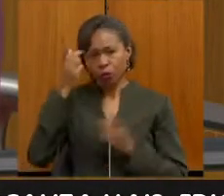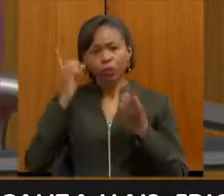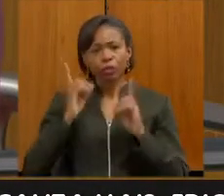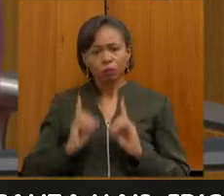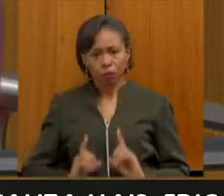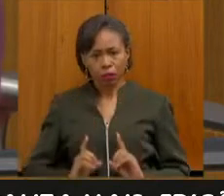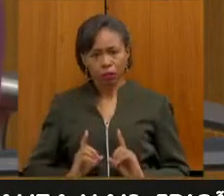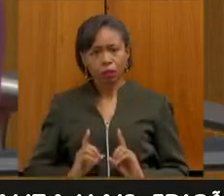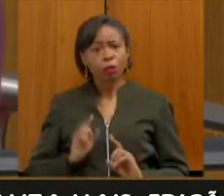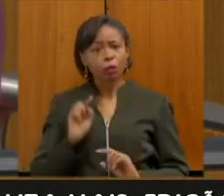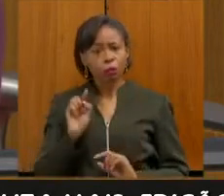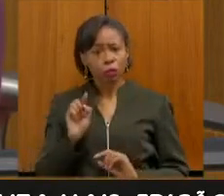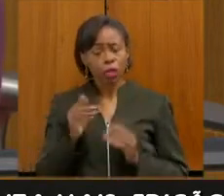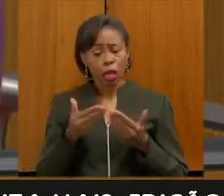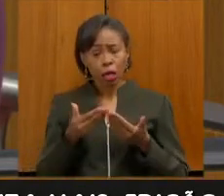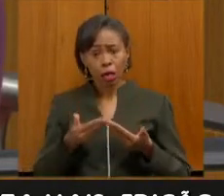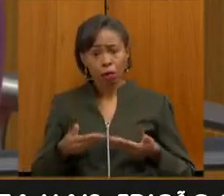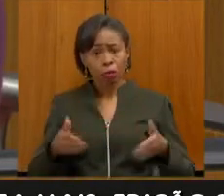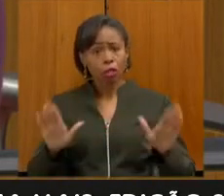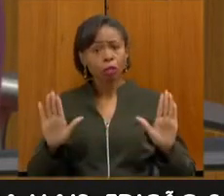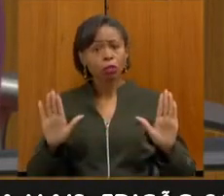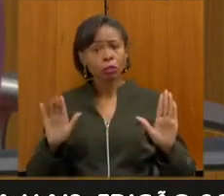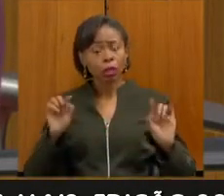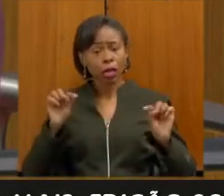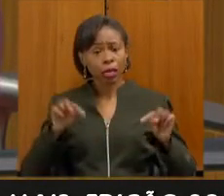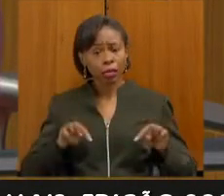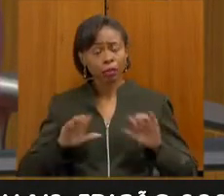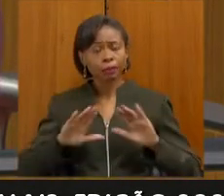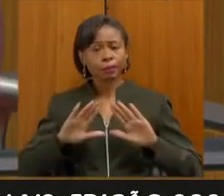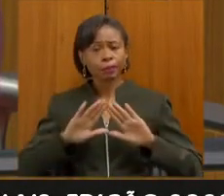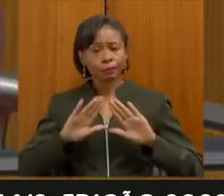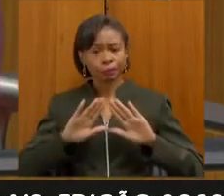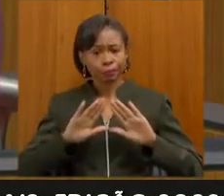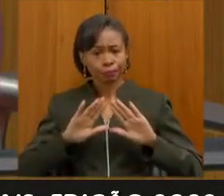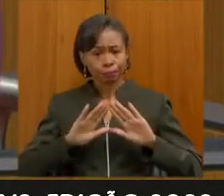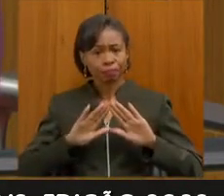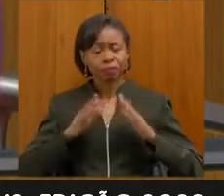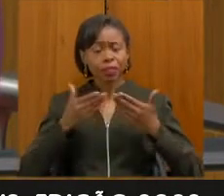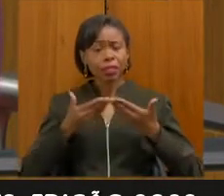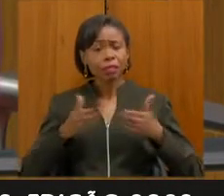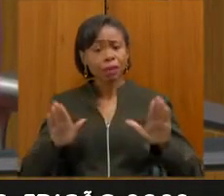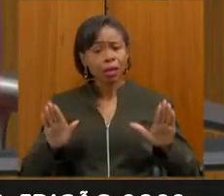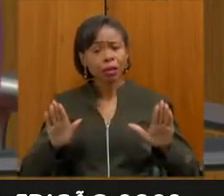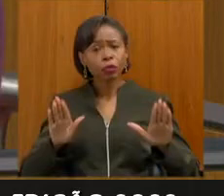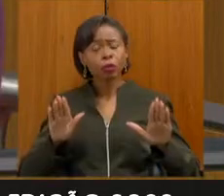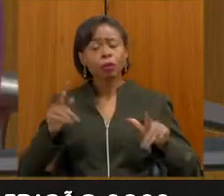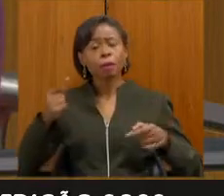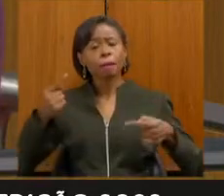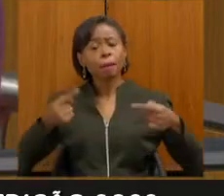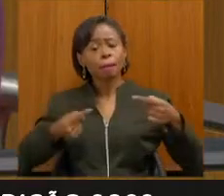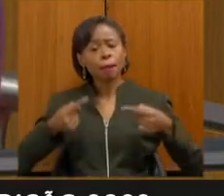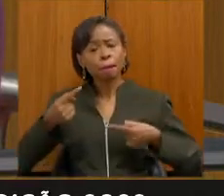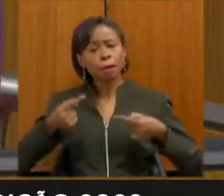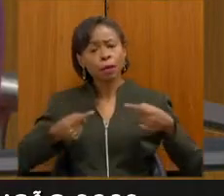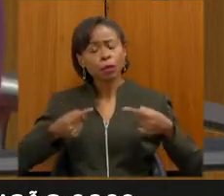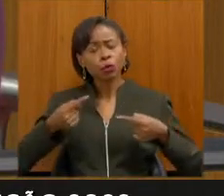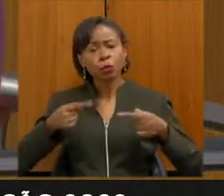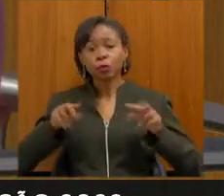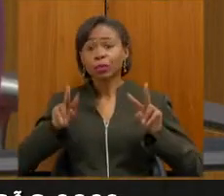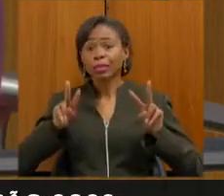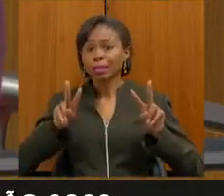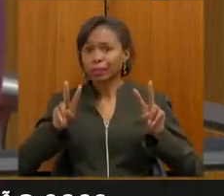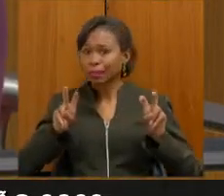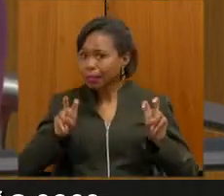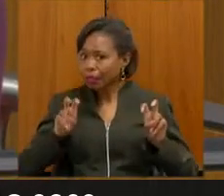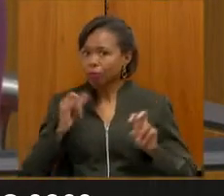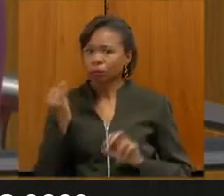abrir também este espaço na Assembleia Legislativa do Estado de Minas Gerais para discutir um tema tão importante.